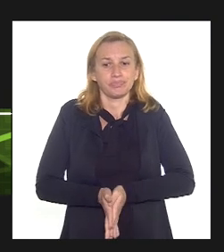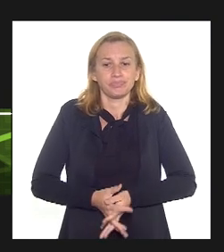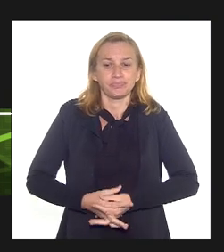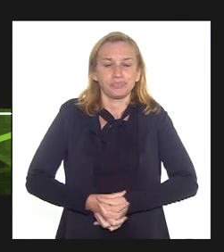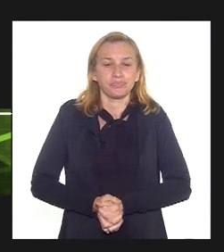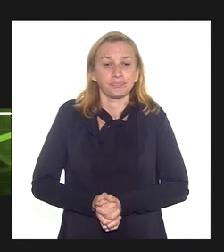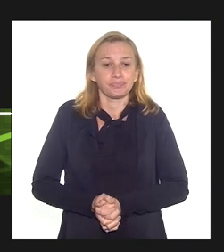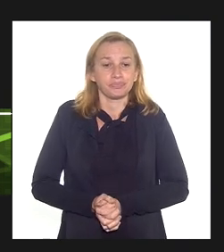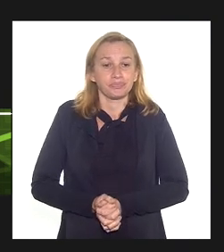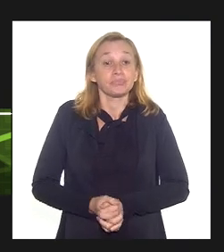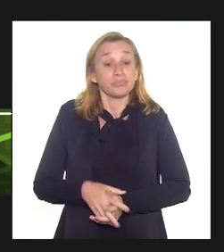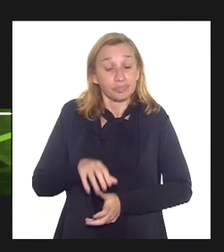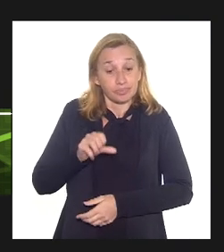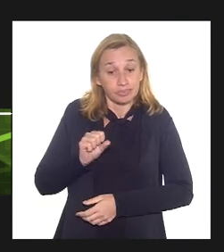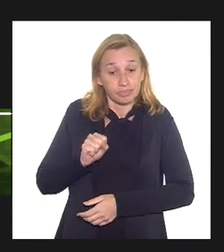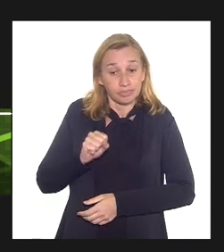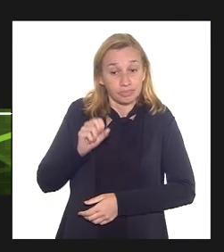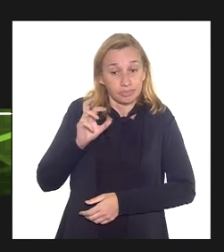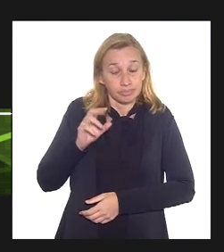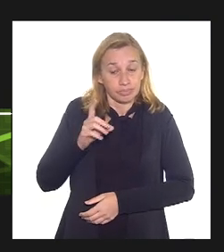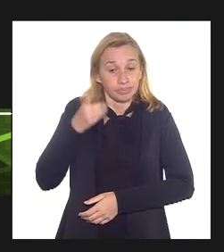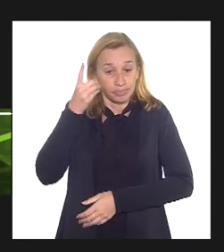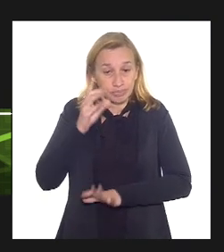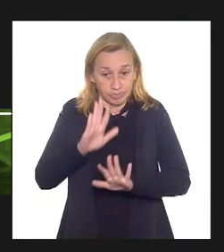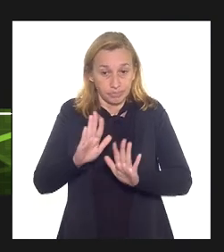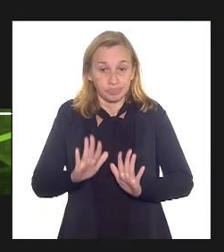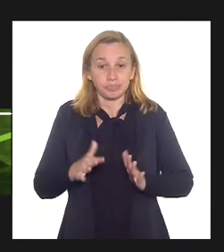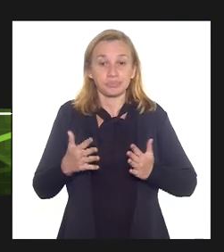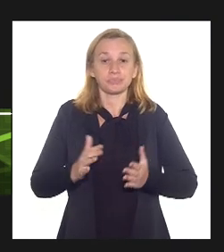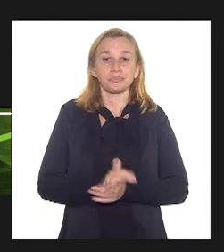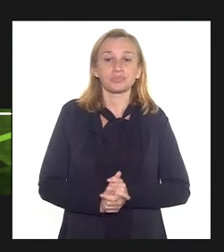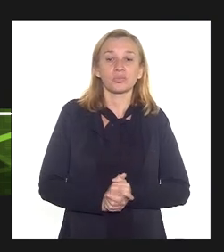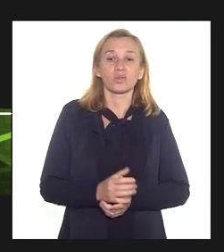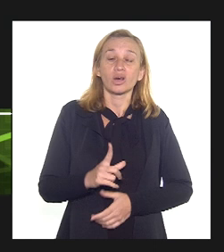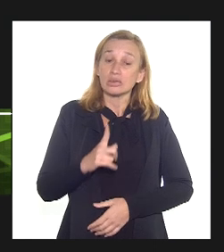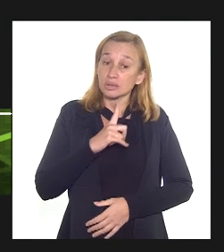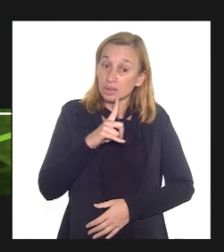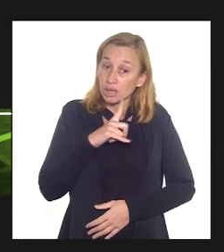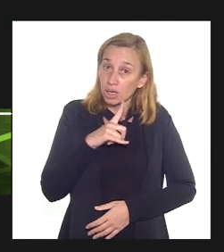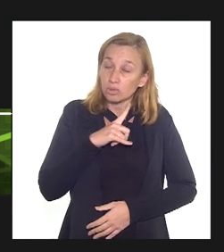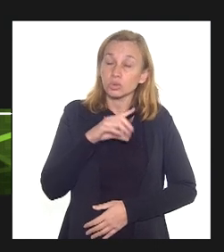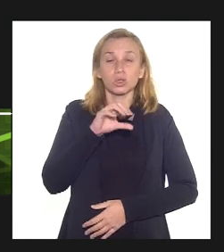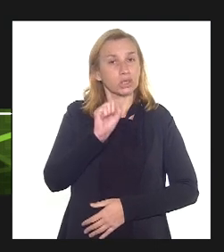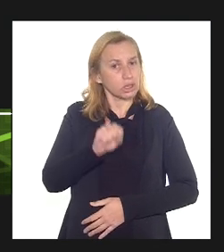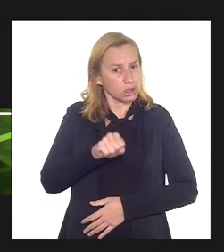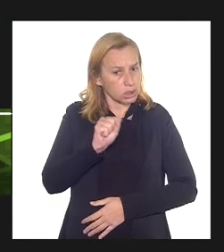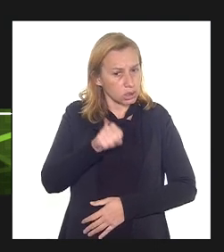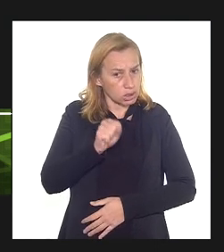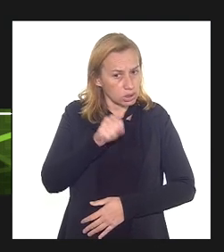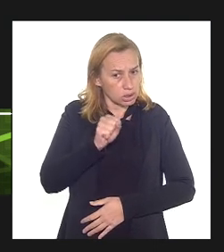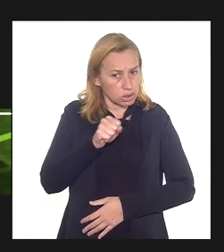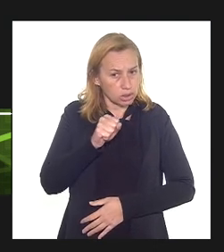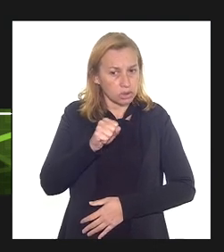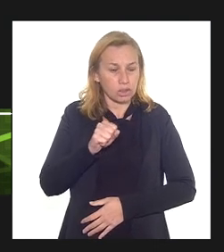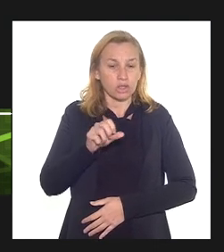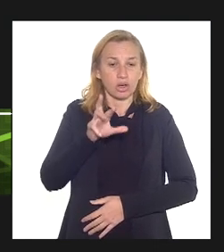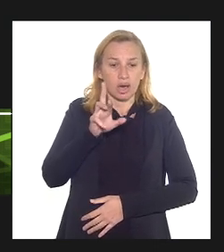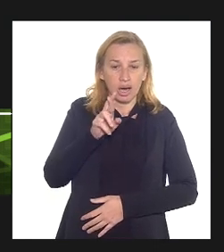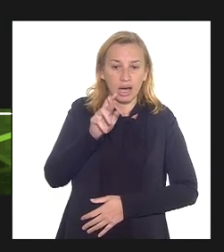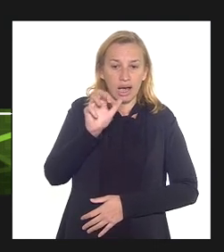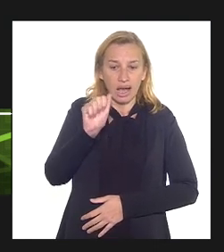oi sim deputado então nós temos assim no nosso radar